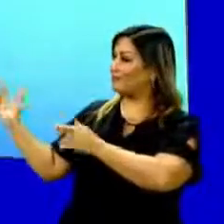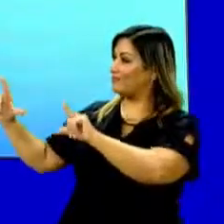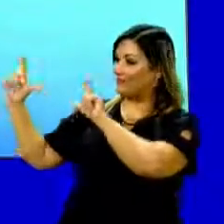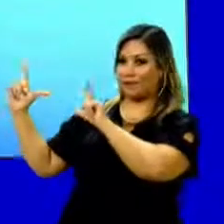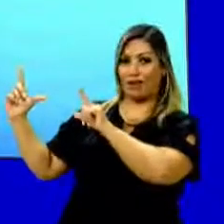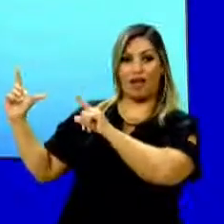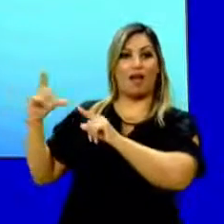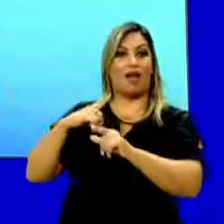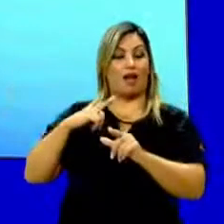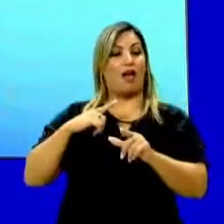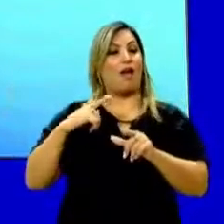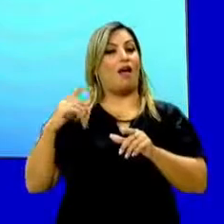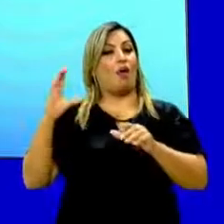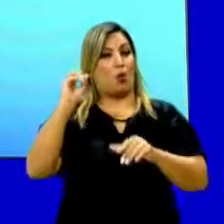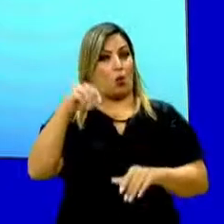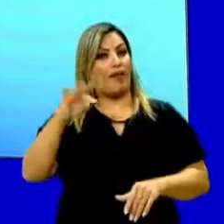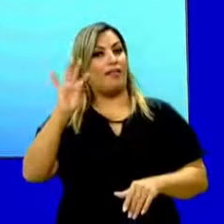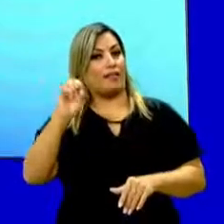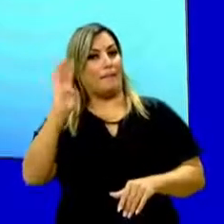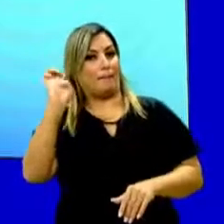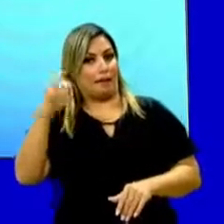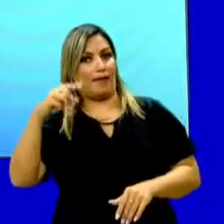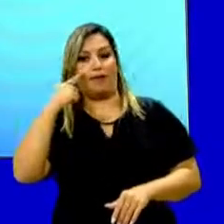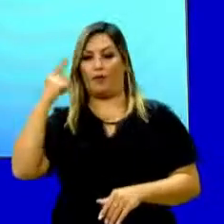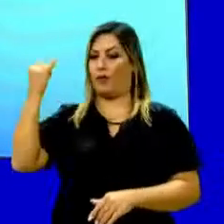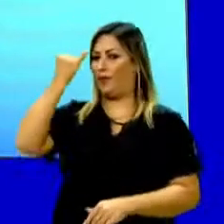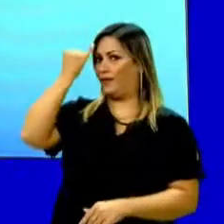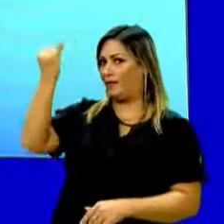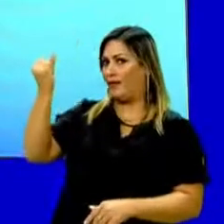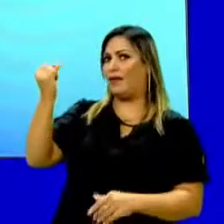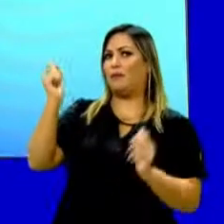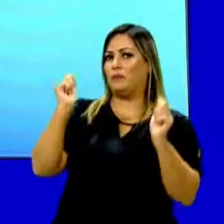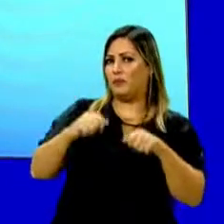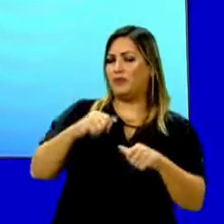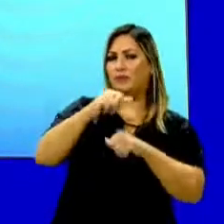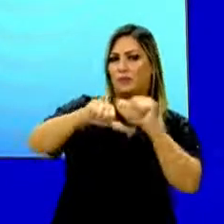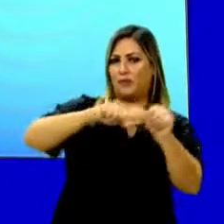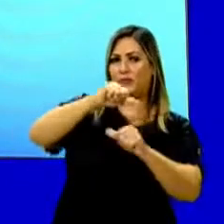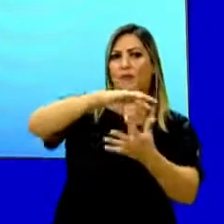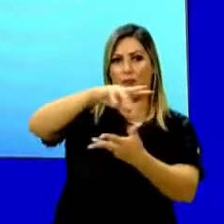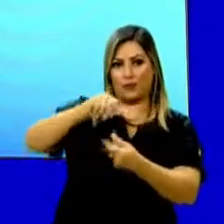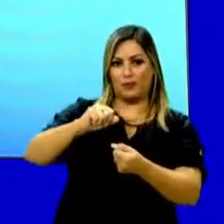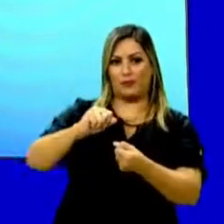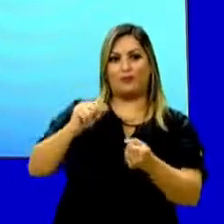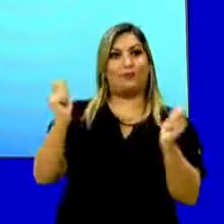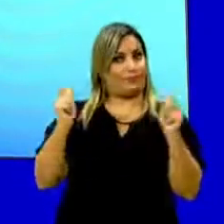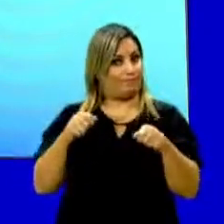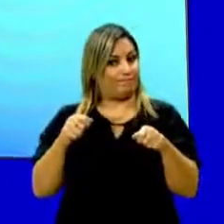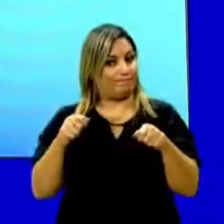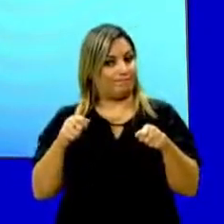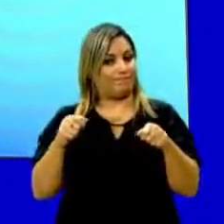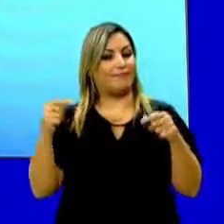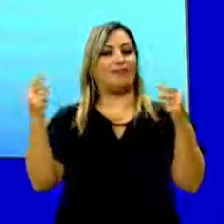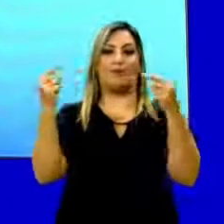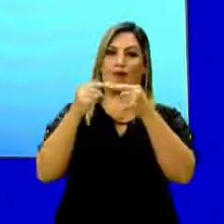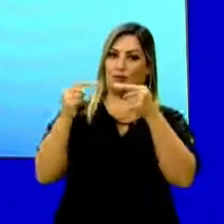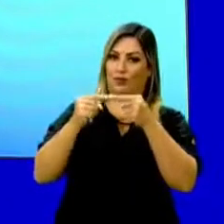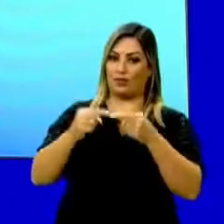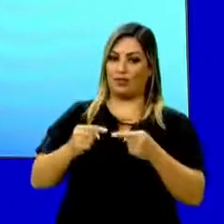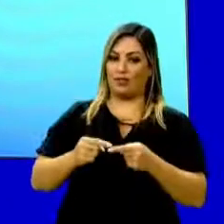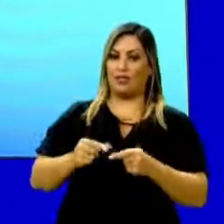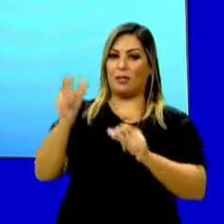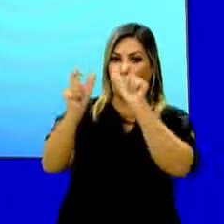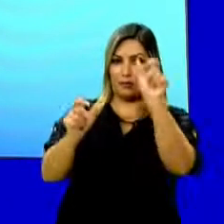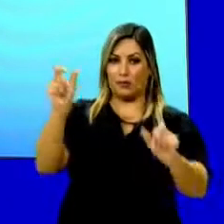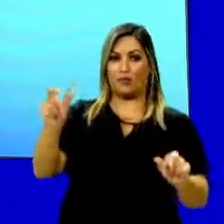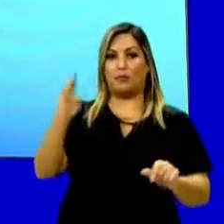A corrente do bem. É possível uma ideia mudar o mundo? Então, nós temos aqui associada as personagens